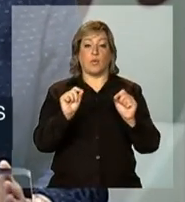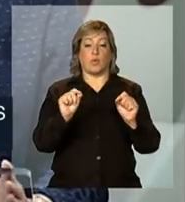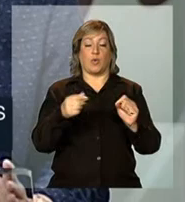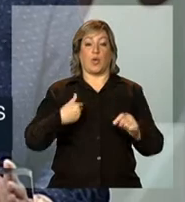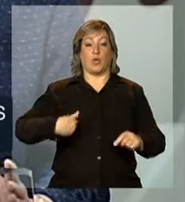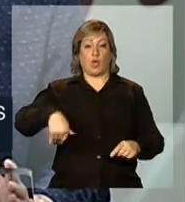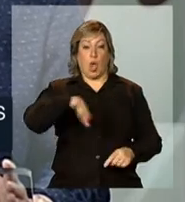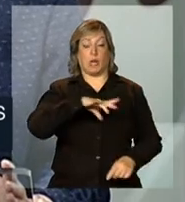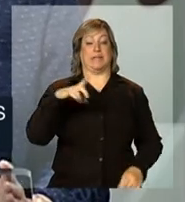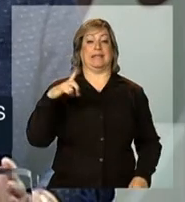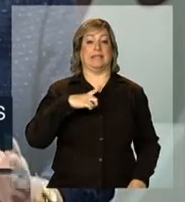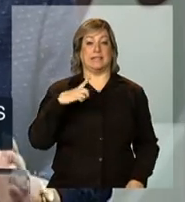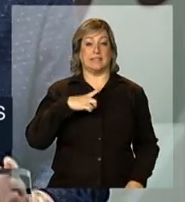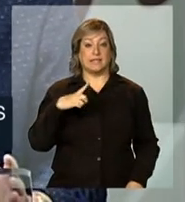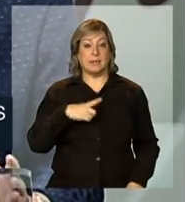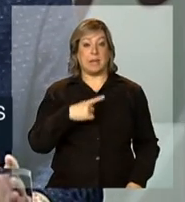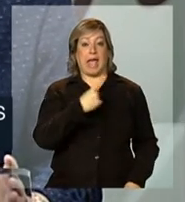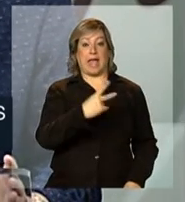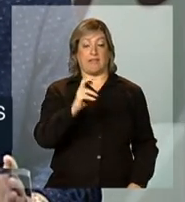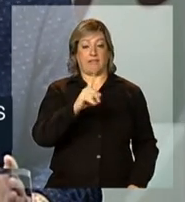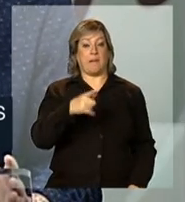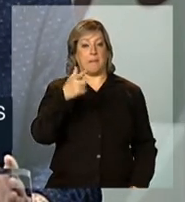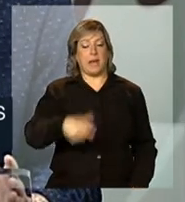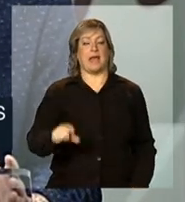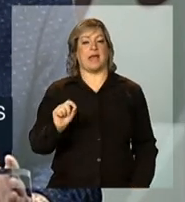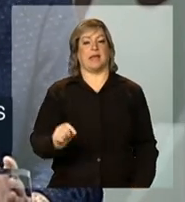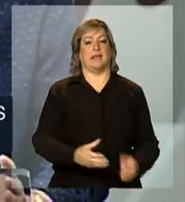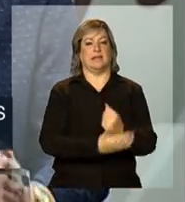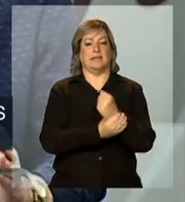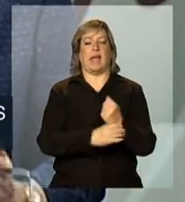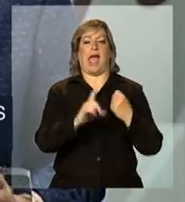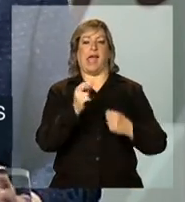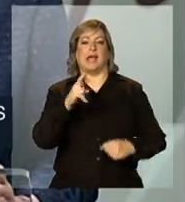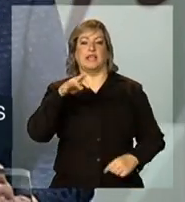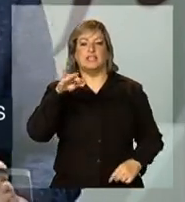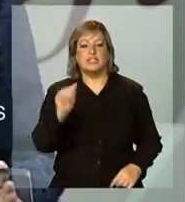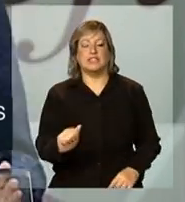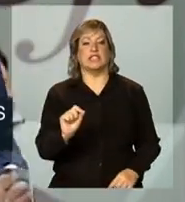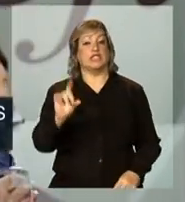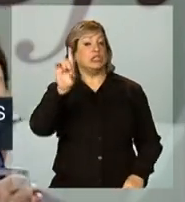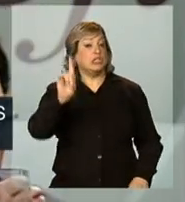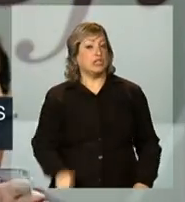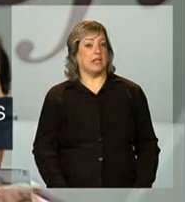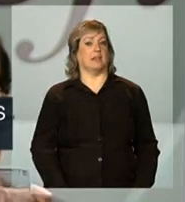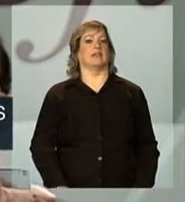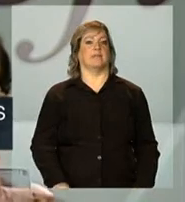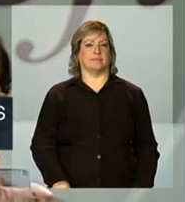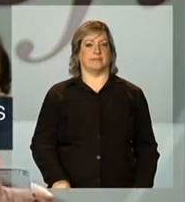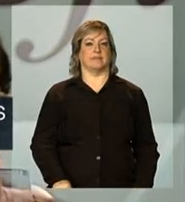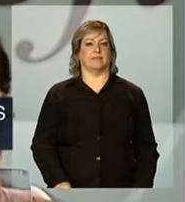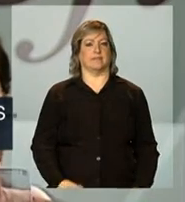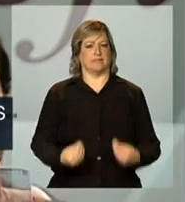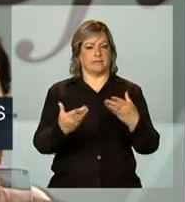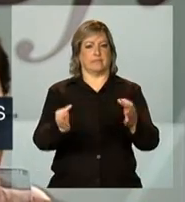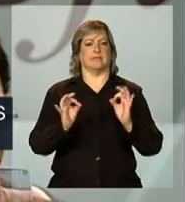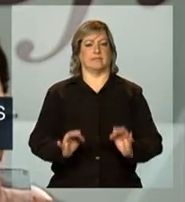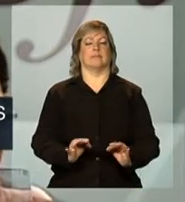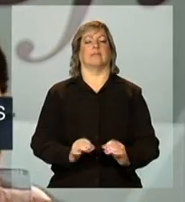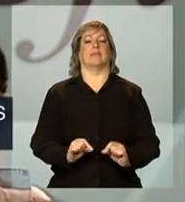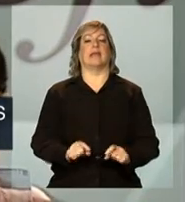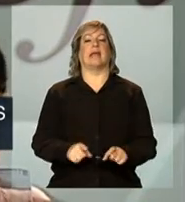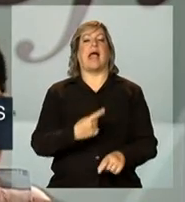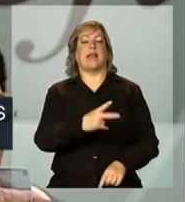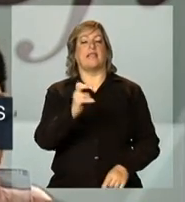tenhamos cada vez mais garantias de direitos e cada vez mais